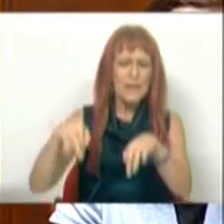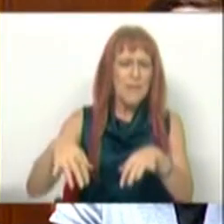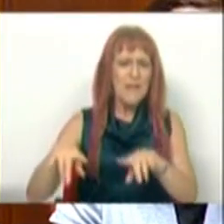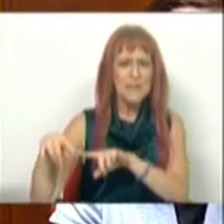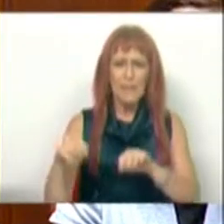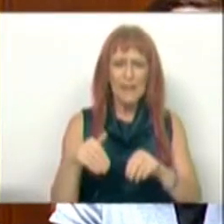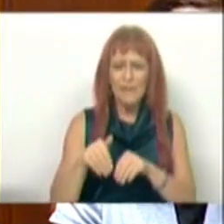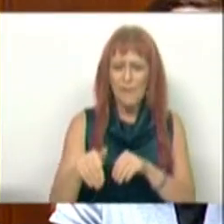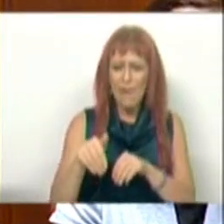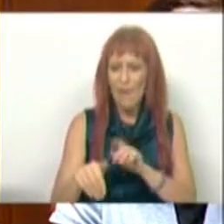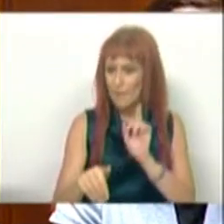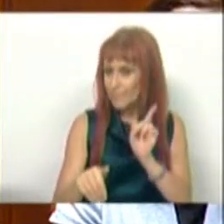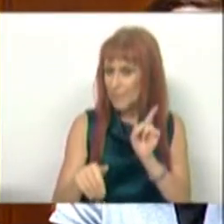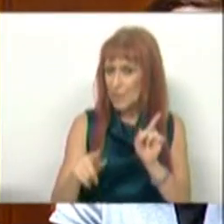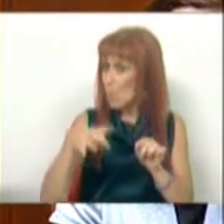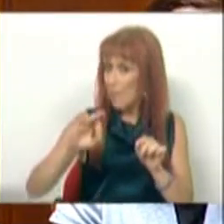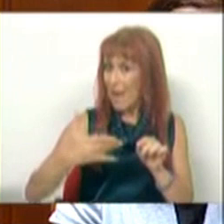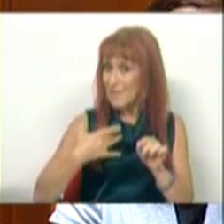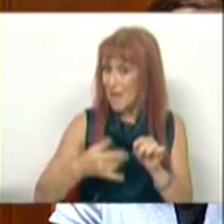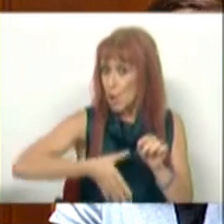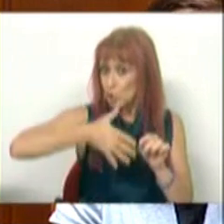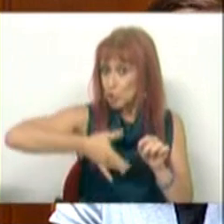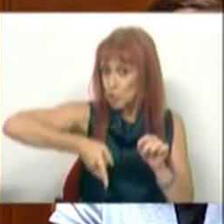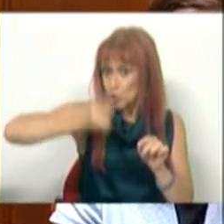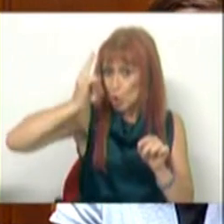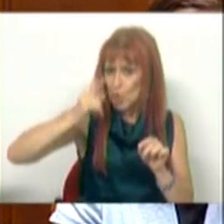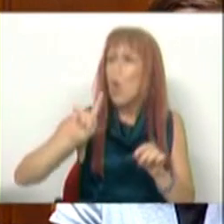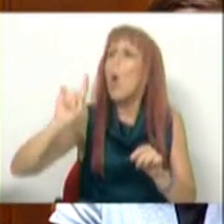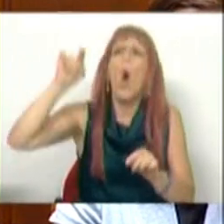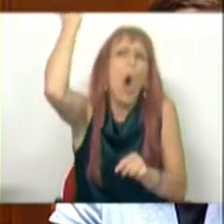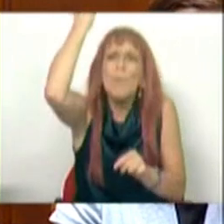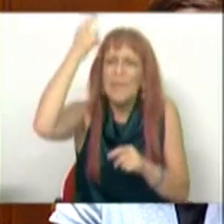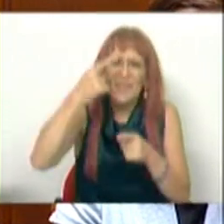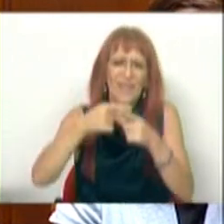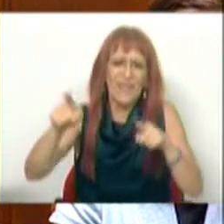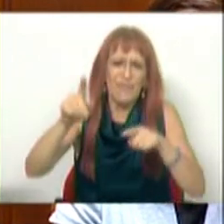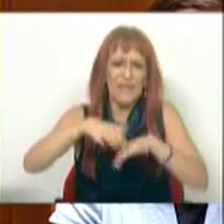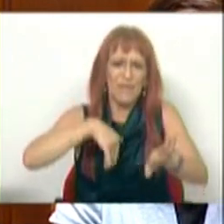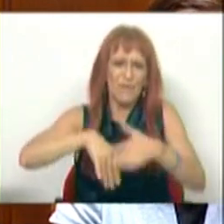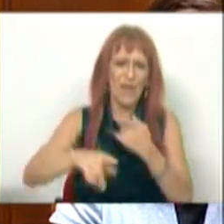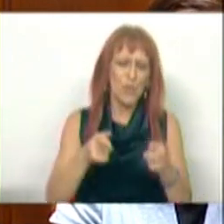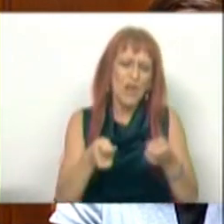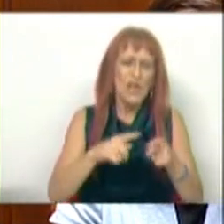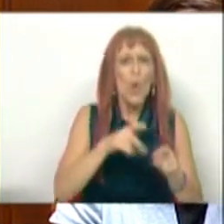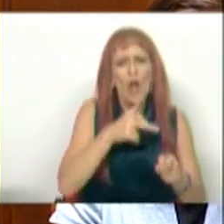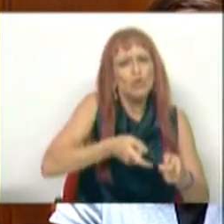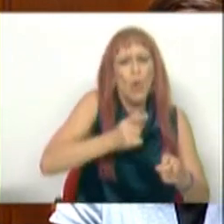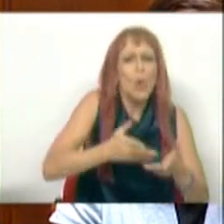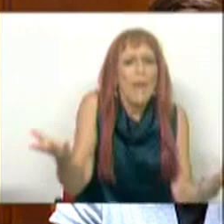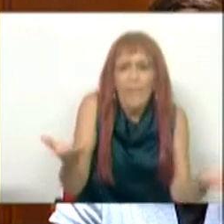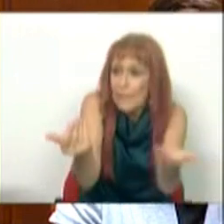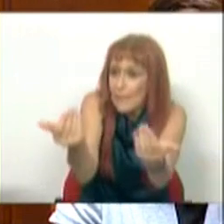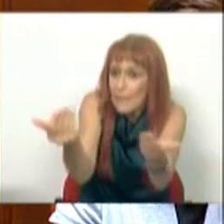este debate sem o PSD explicar o que é que faria diferente para que a gestão não fosse um desastre.